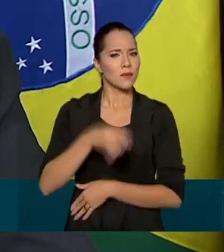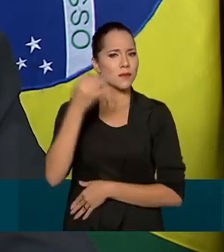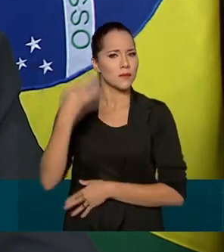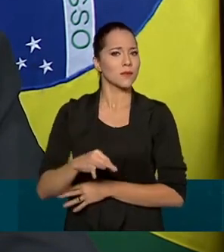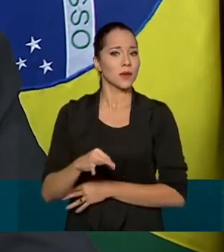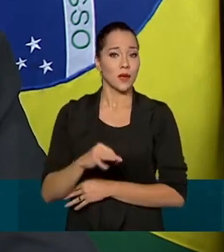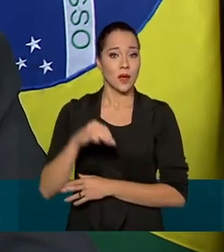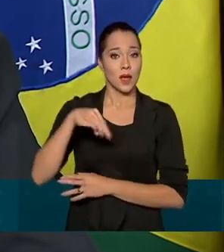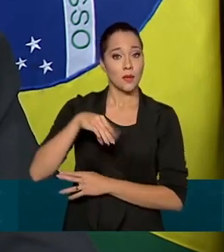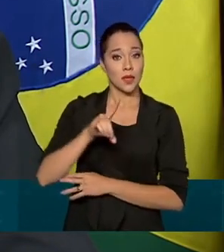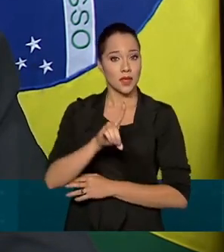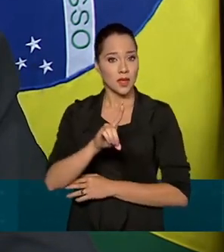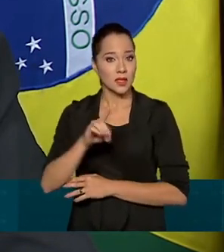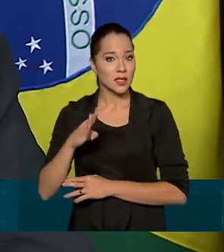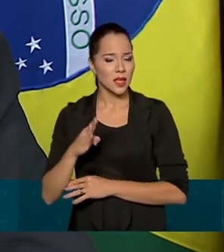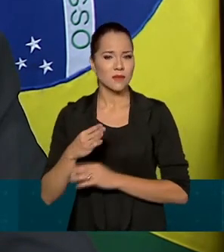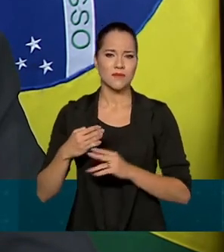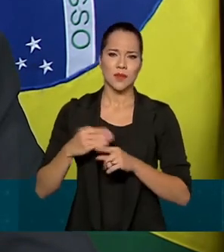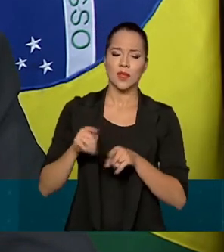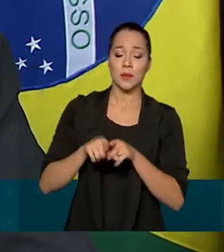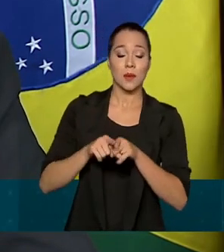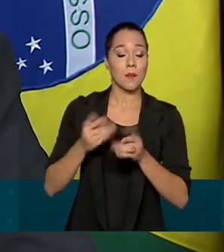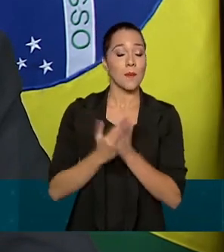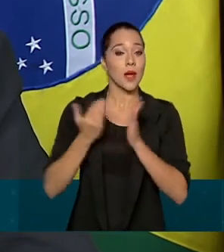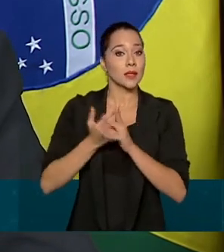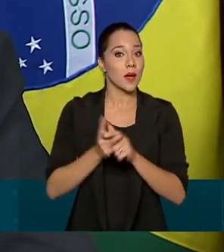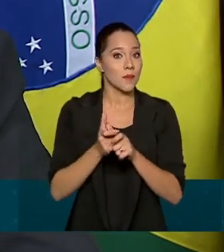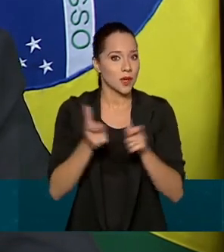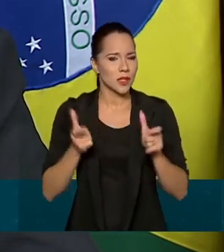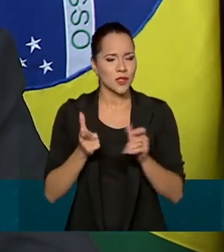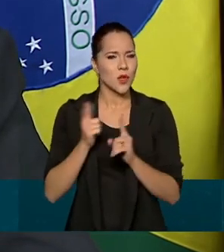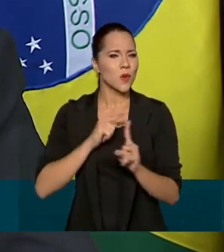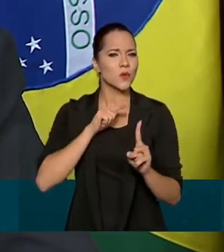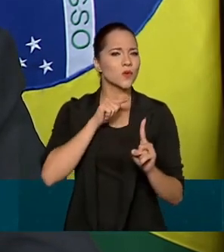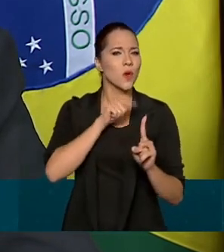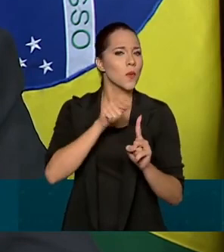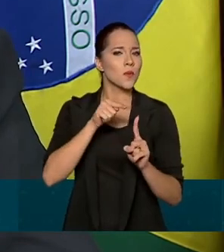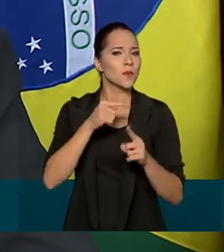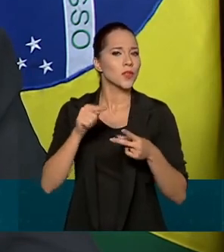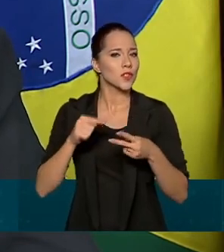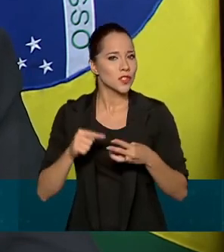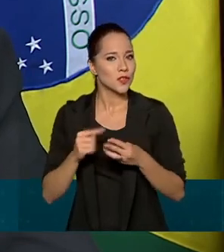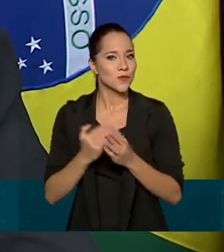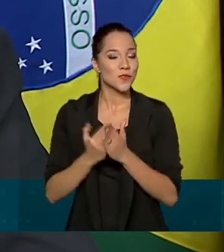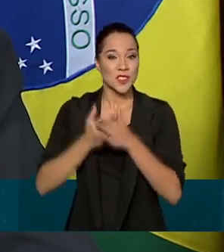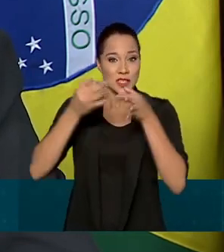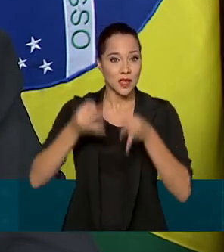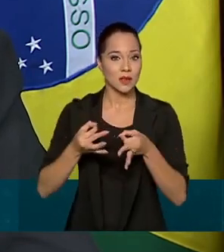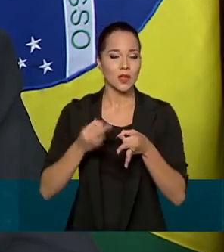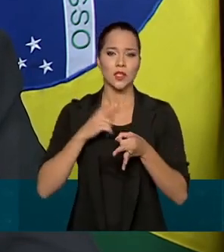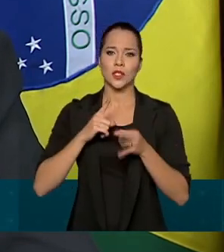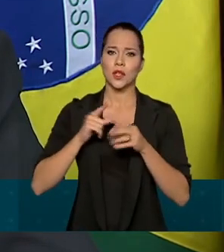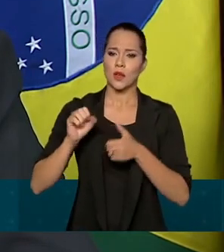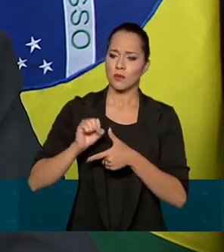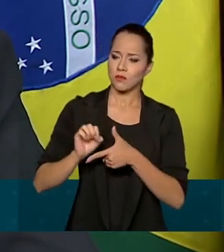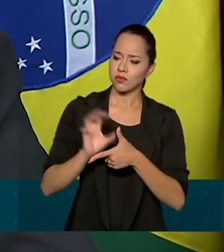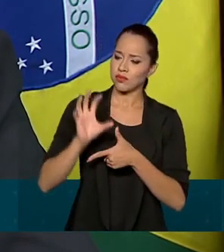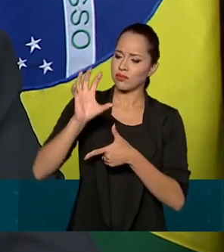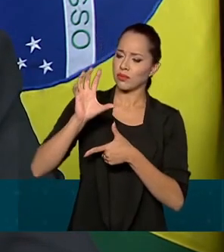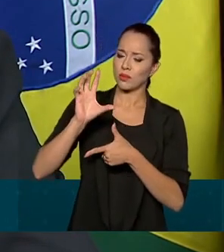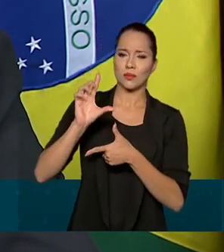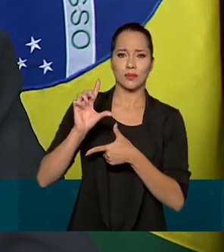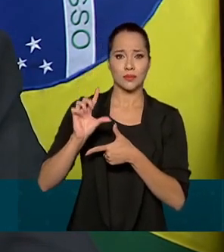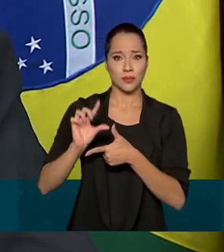uma NDC transversal e abrangente, com metas absolutas de redução de emissões,